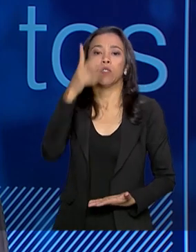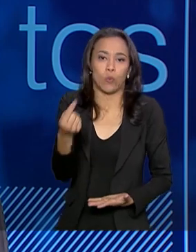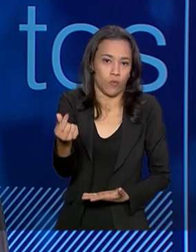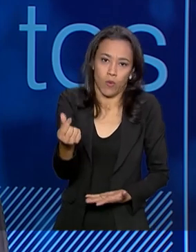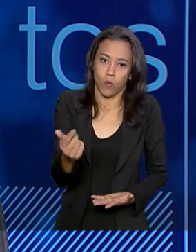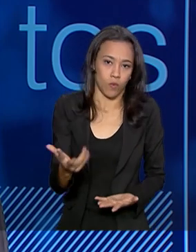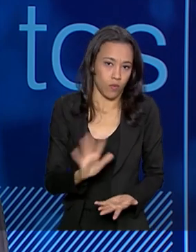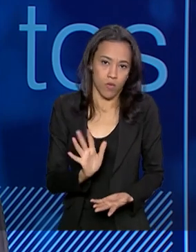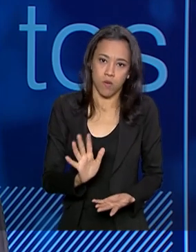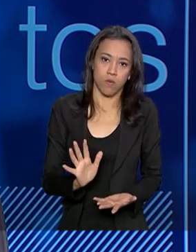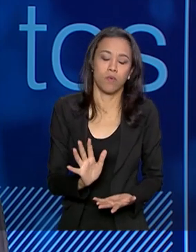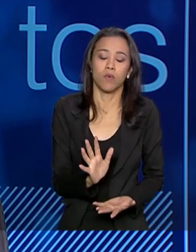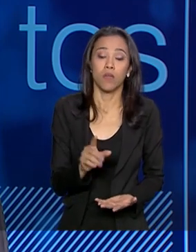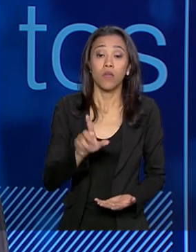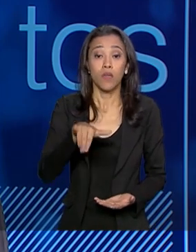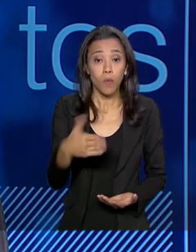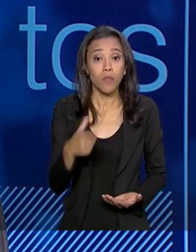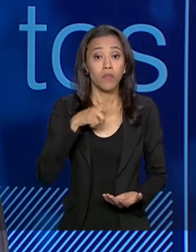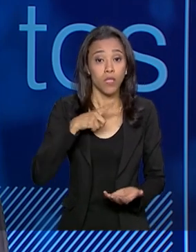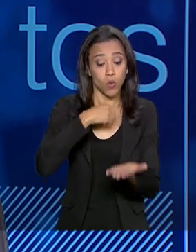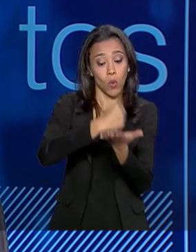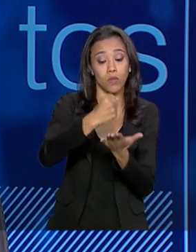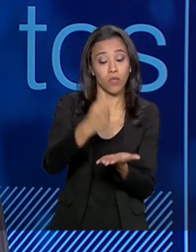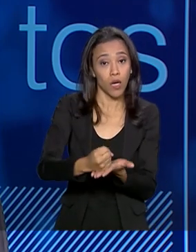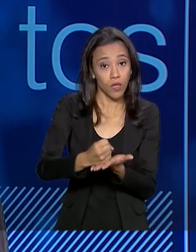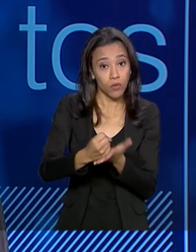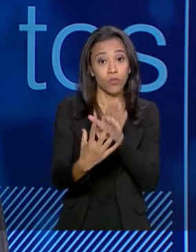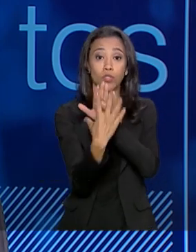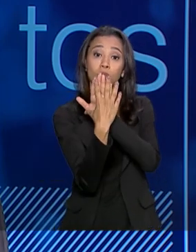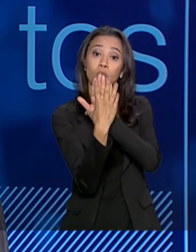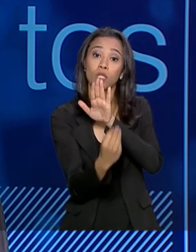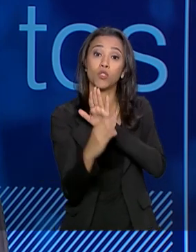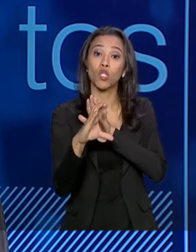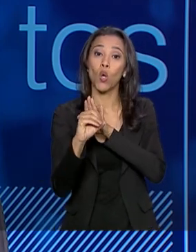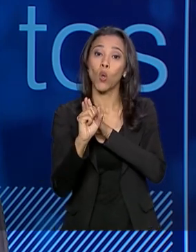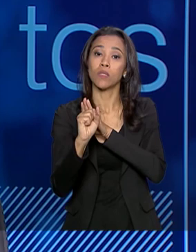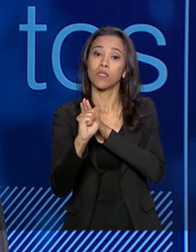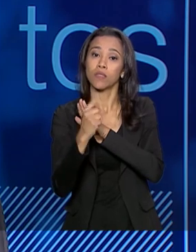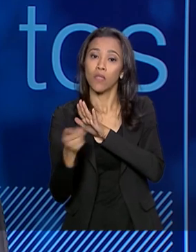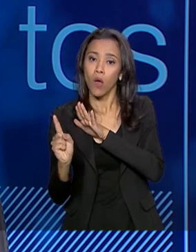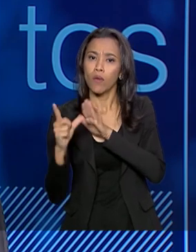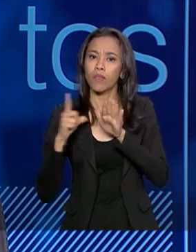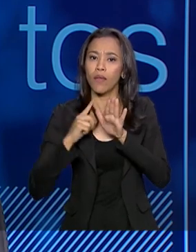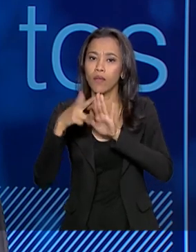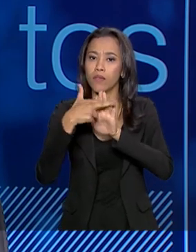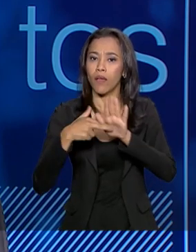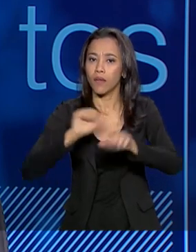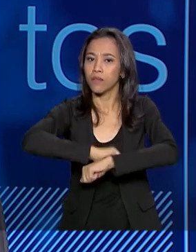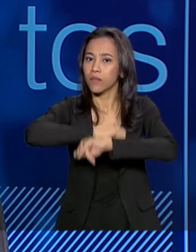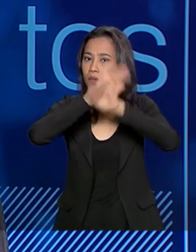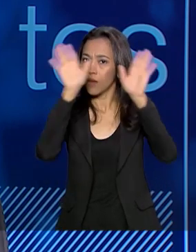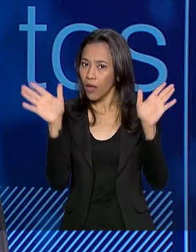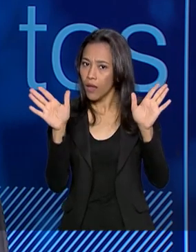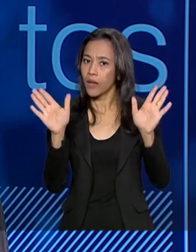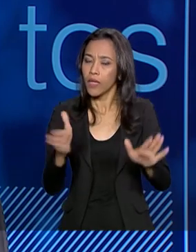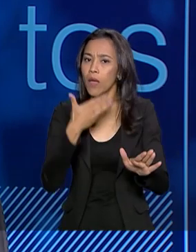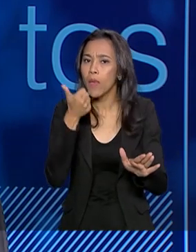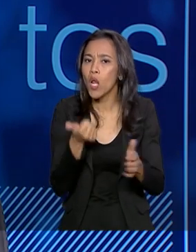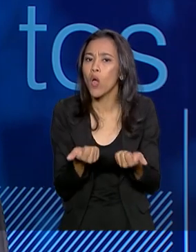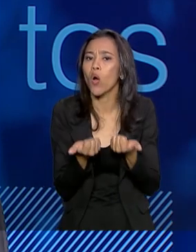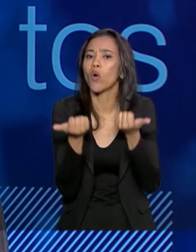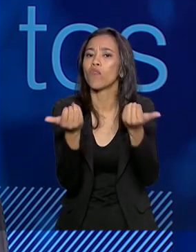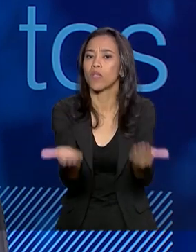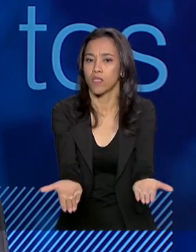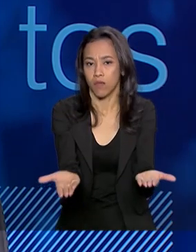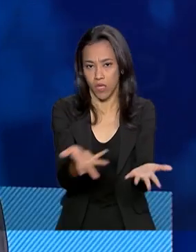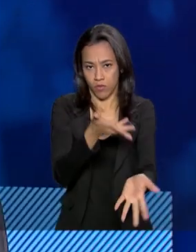que se permite, na verdade, quando você tem um contrato de concessão, é que você tem regras claras de obrigações de investimento e qualidade de serviço a ser prestado.